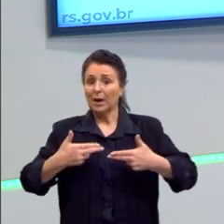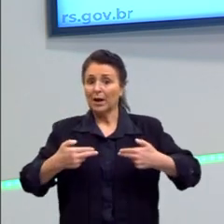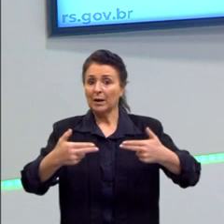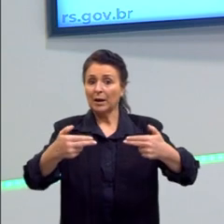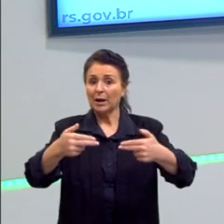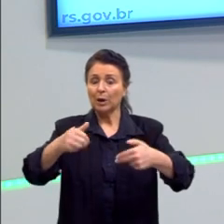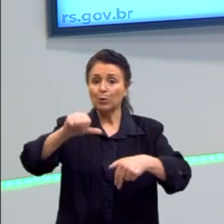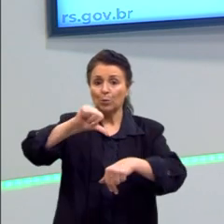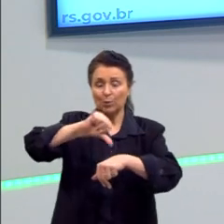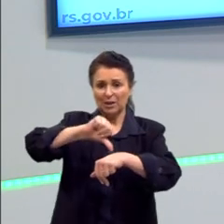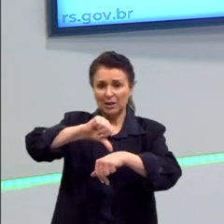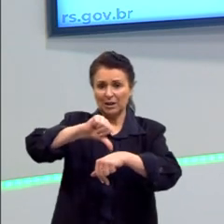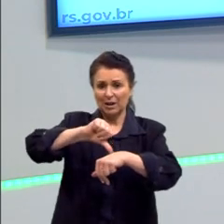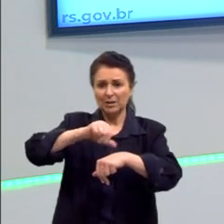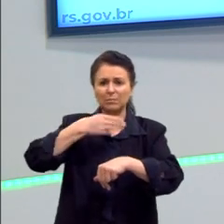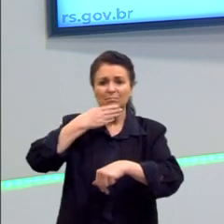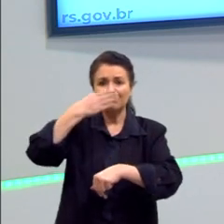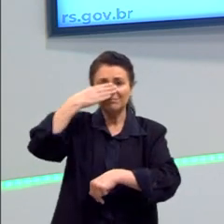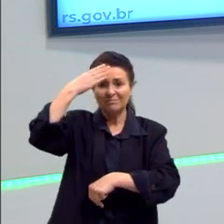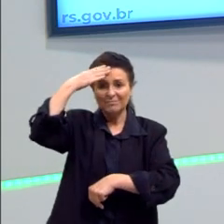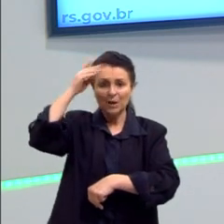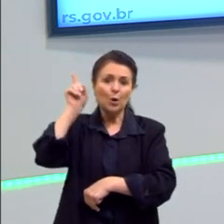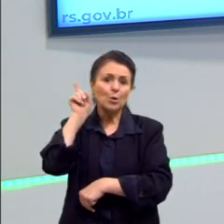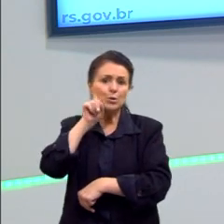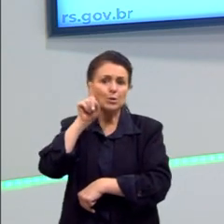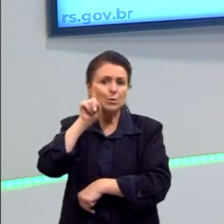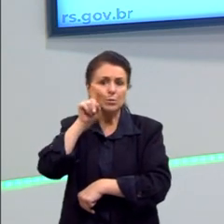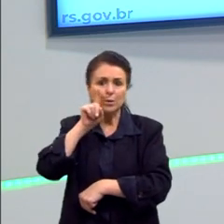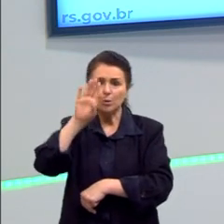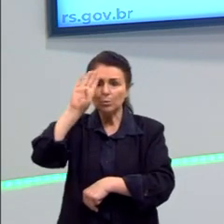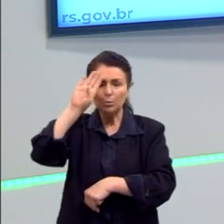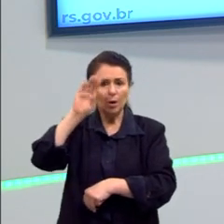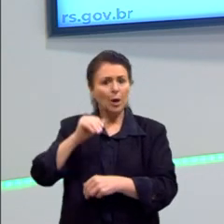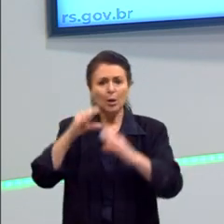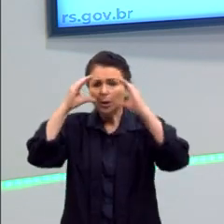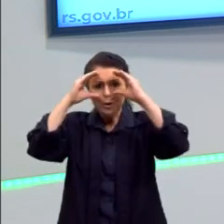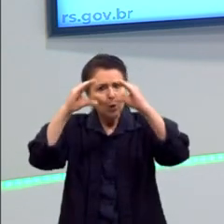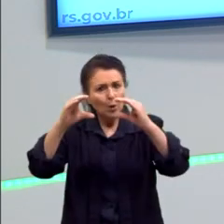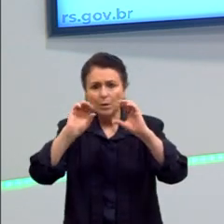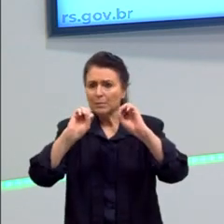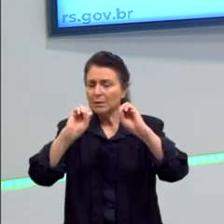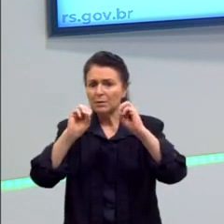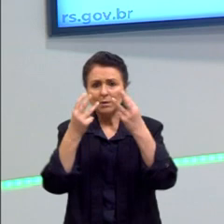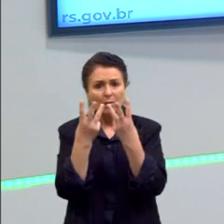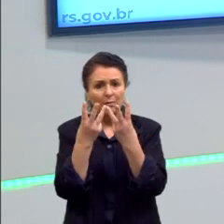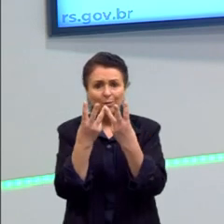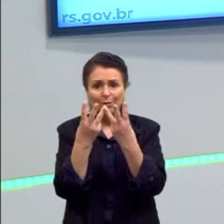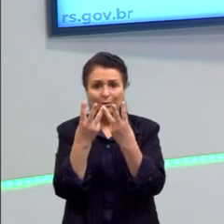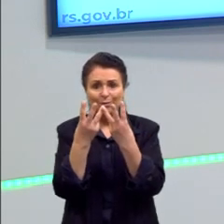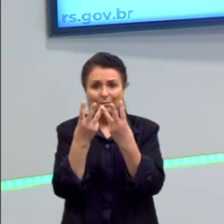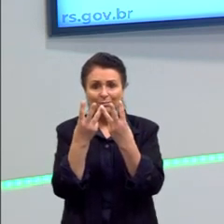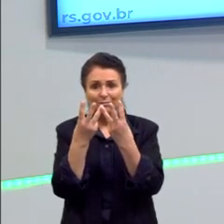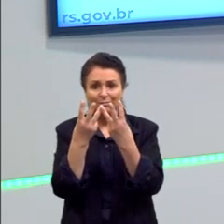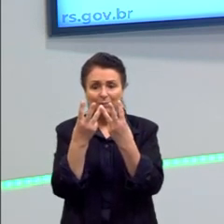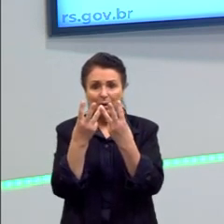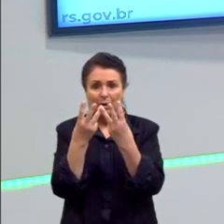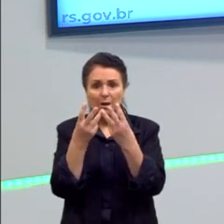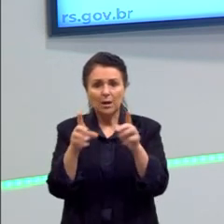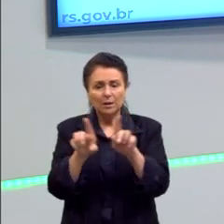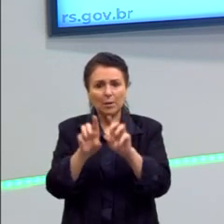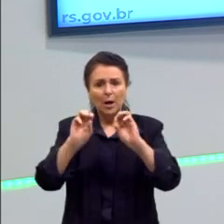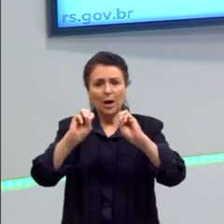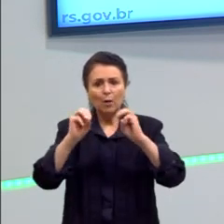os Estados Unidos, além de não obedecer à ONU, fez todo um movimento de convencimento da ONU a favor da guerra.